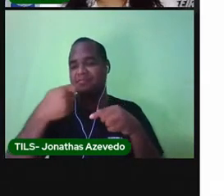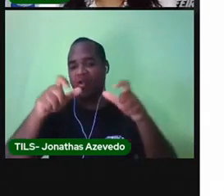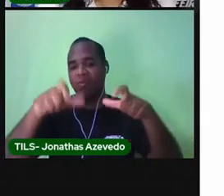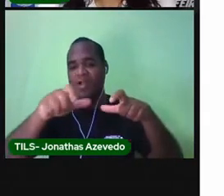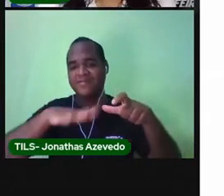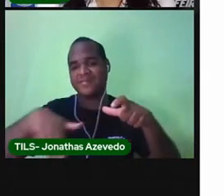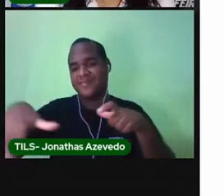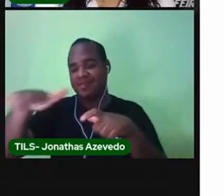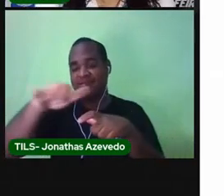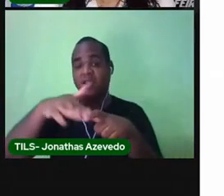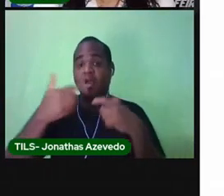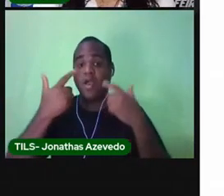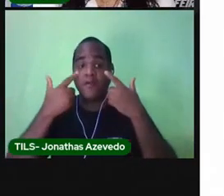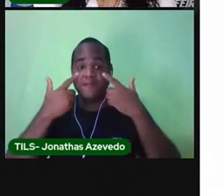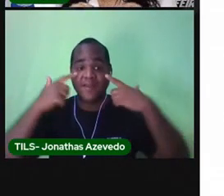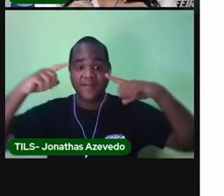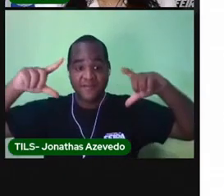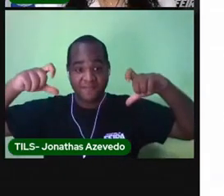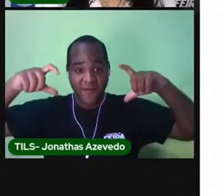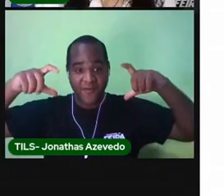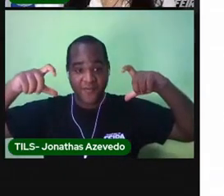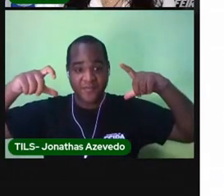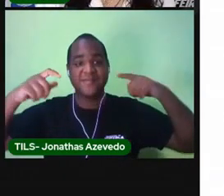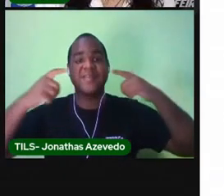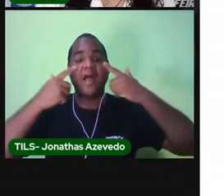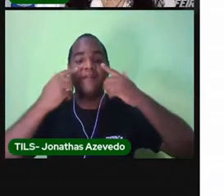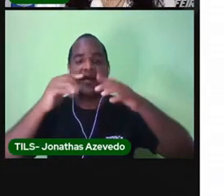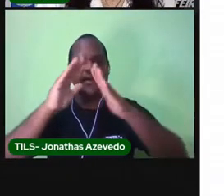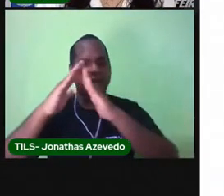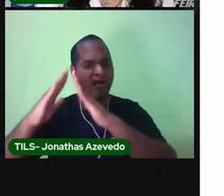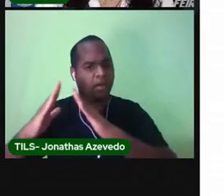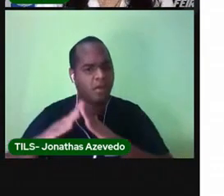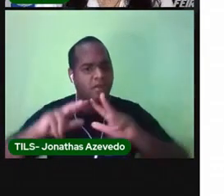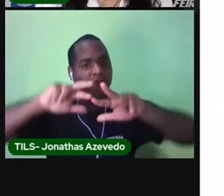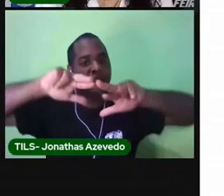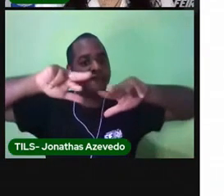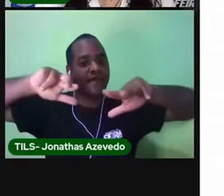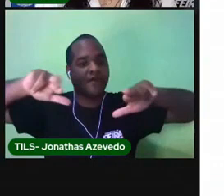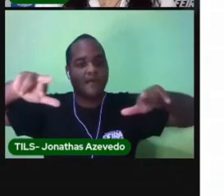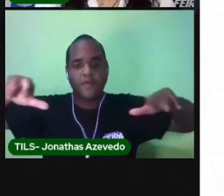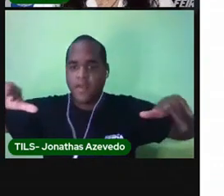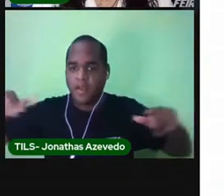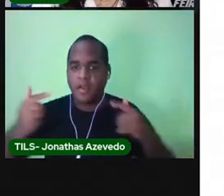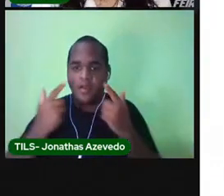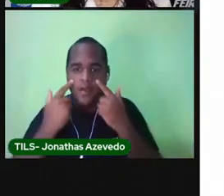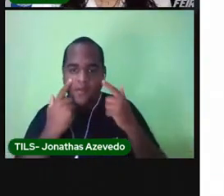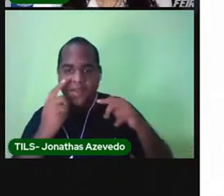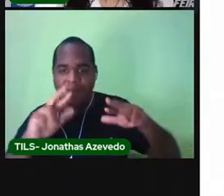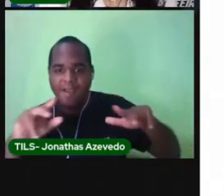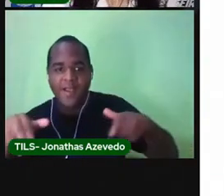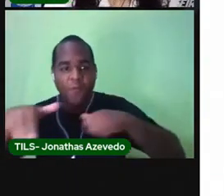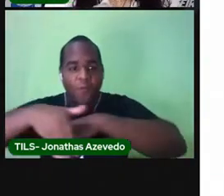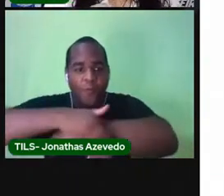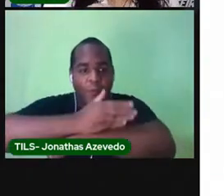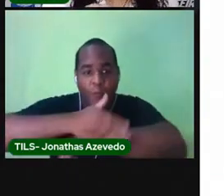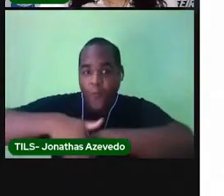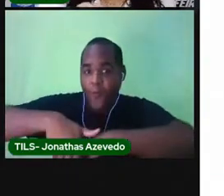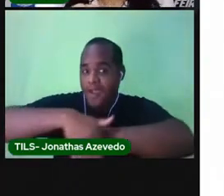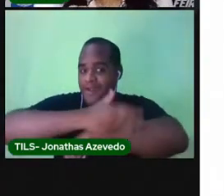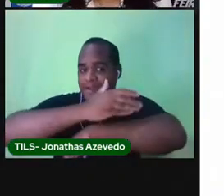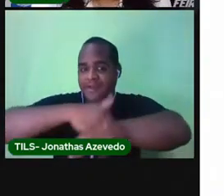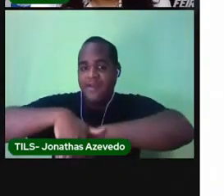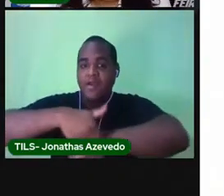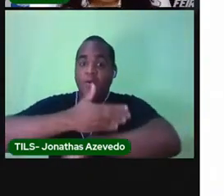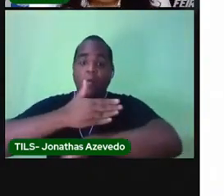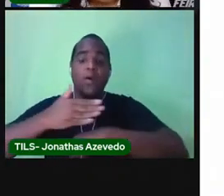atenção na foto, você vai ver muitas casas. Está vendo? As ruas, as ruas